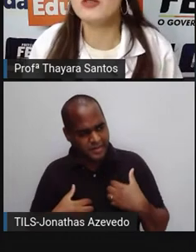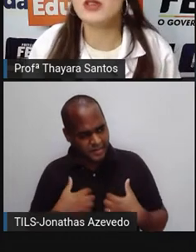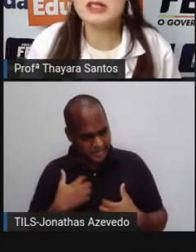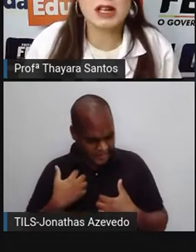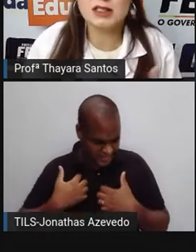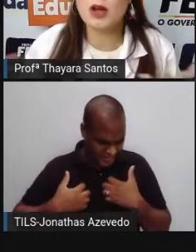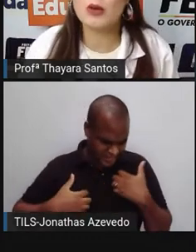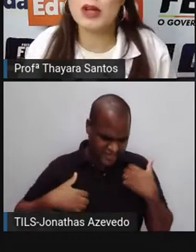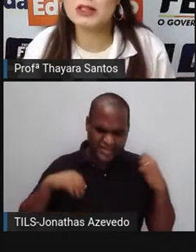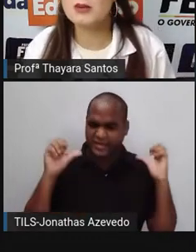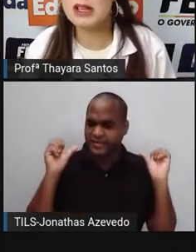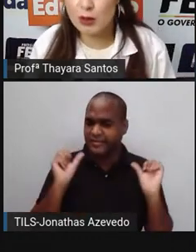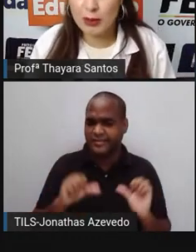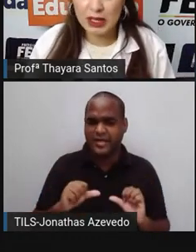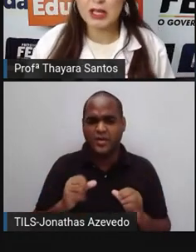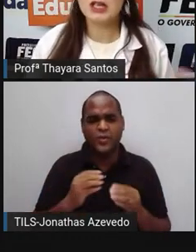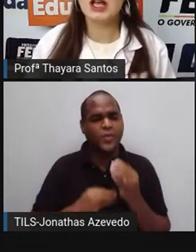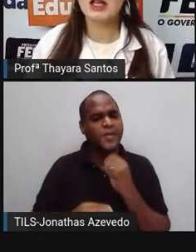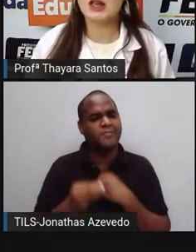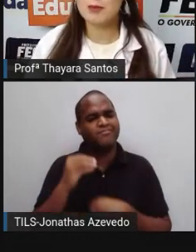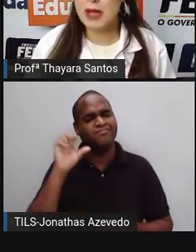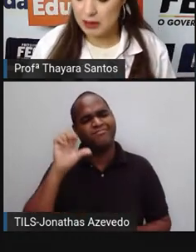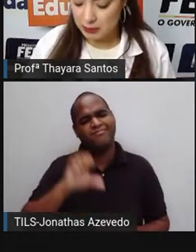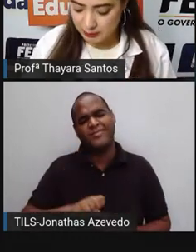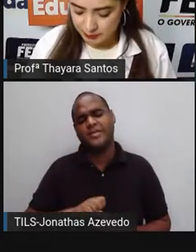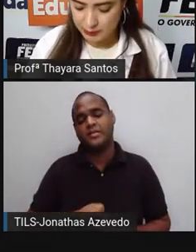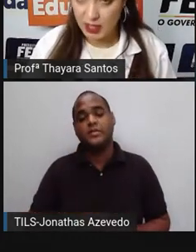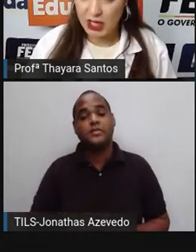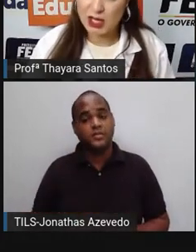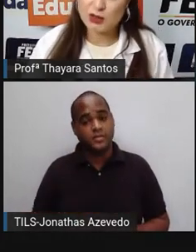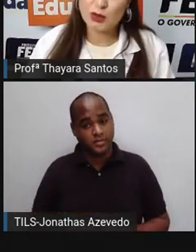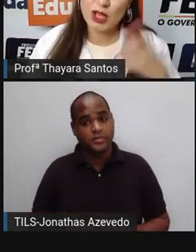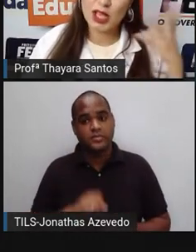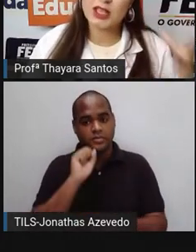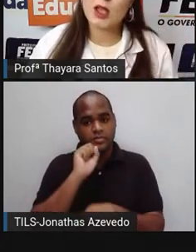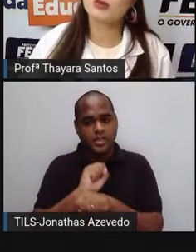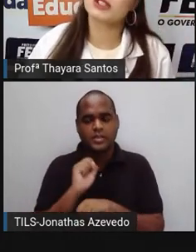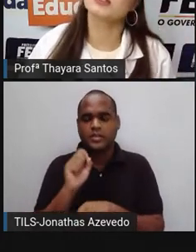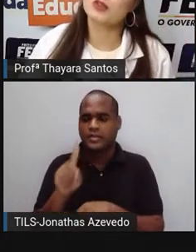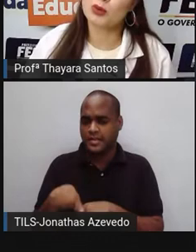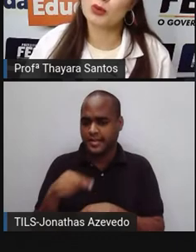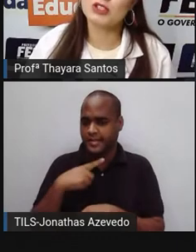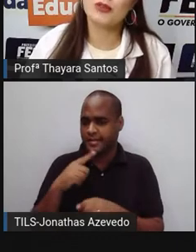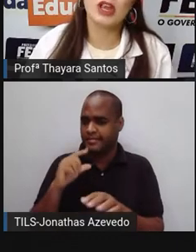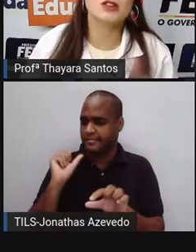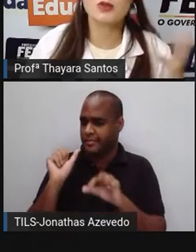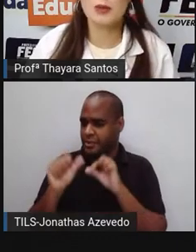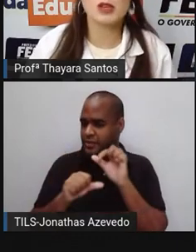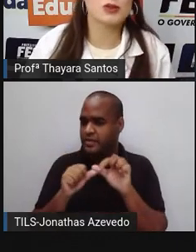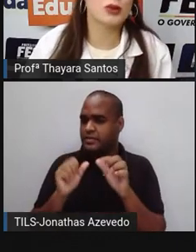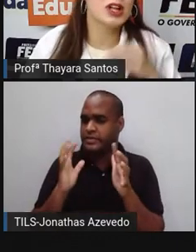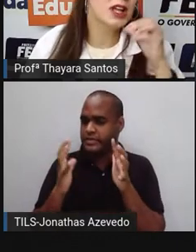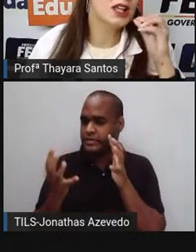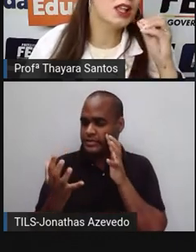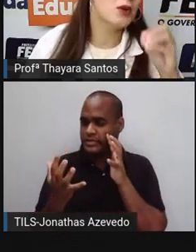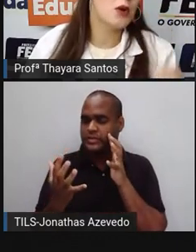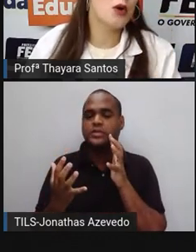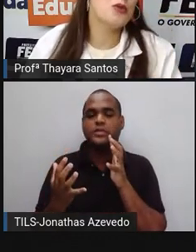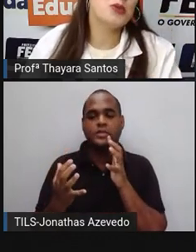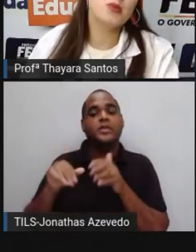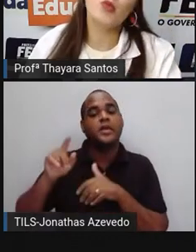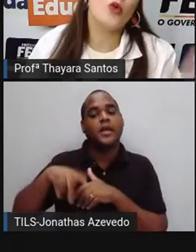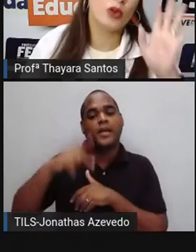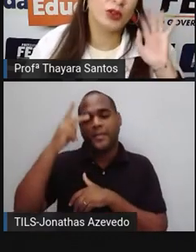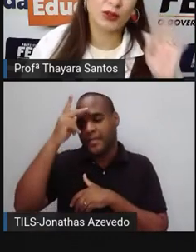resposta física ali, não aguenta mais comer. Aí ela para. E isso é que é o transtorno. É diferente de uma pessoa que